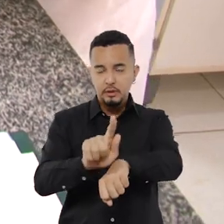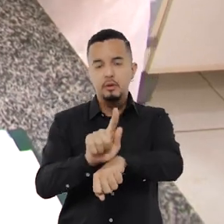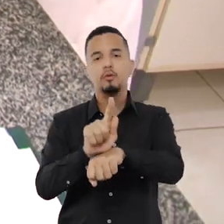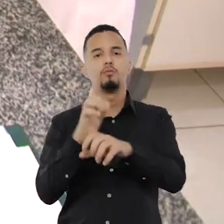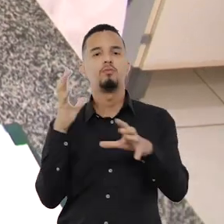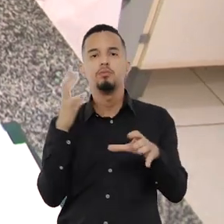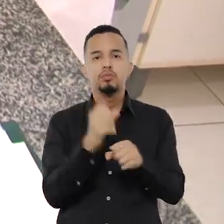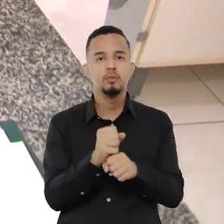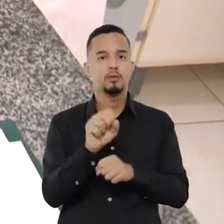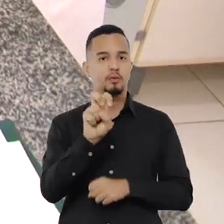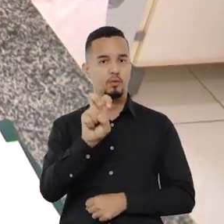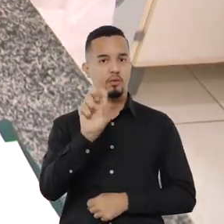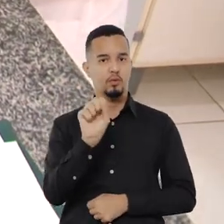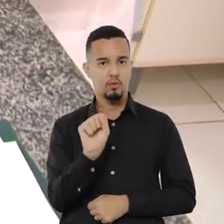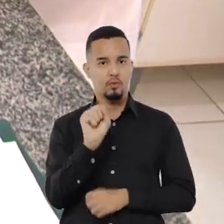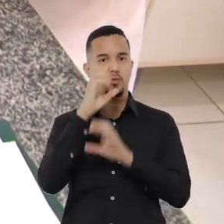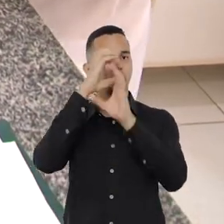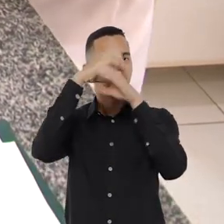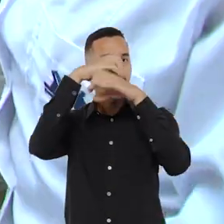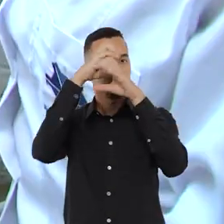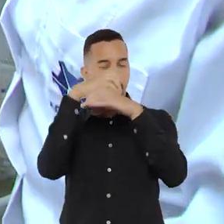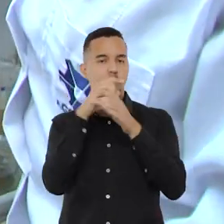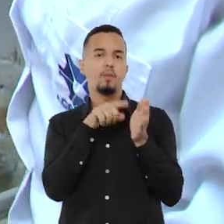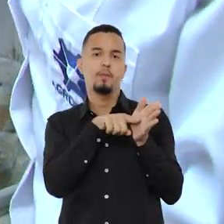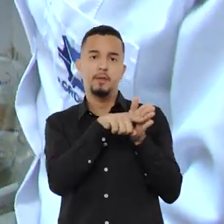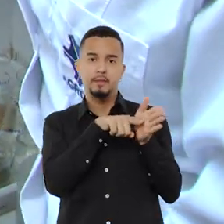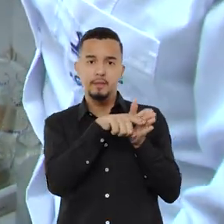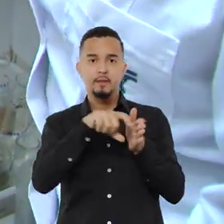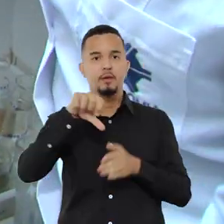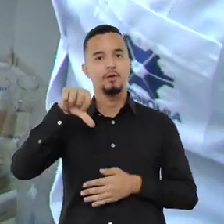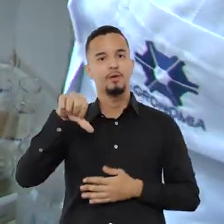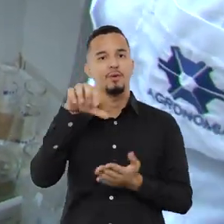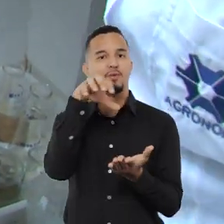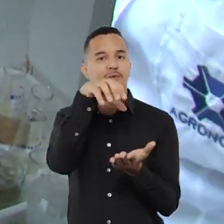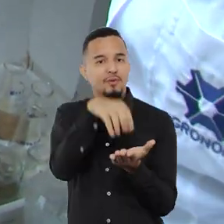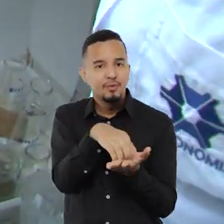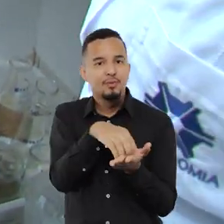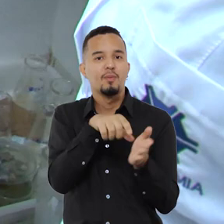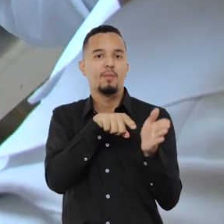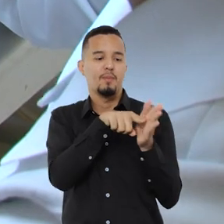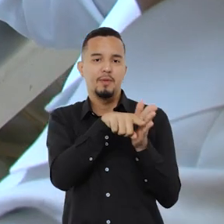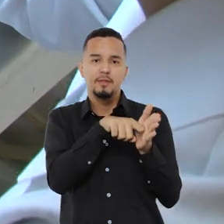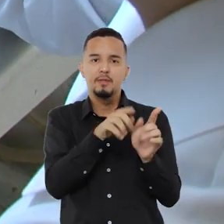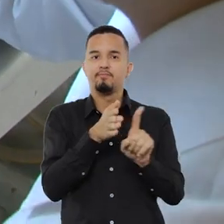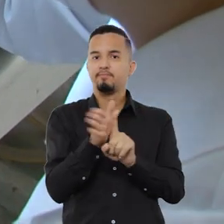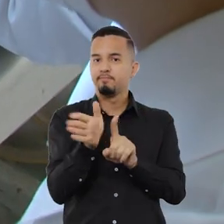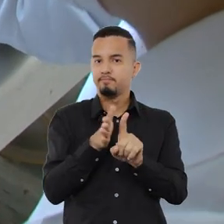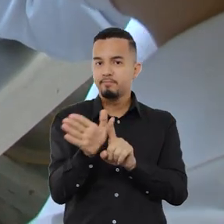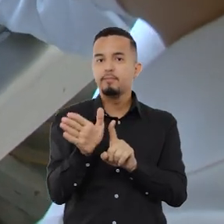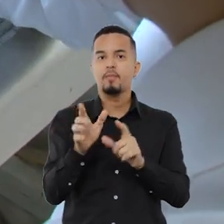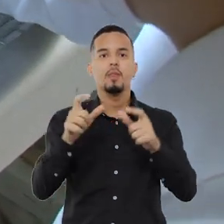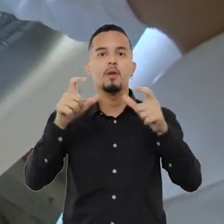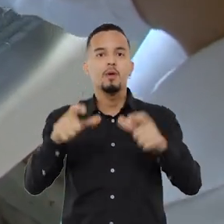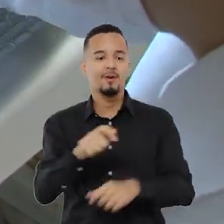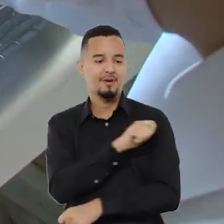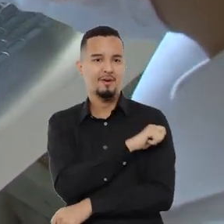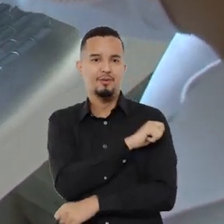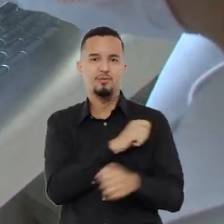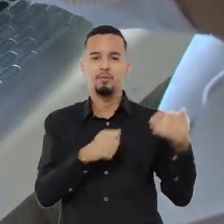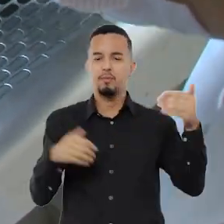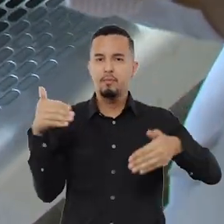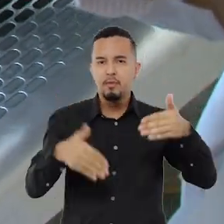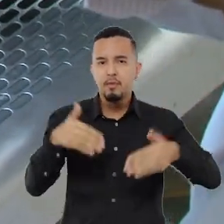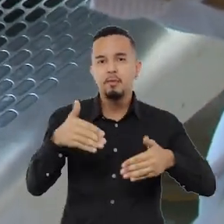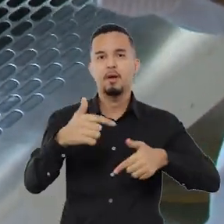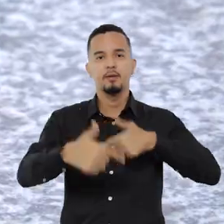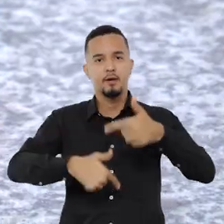um total de 58 laboratórios de pesquisa e 9 núcleos de pesquisa e extensão, locais onde os estudantes